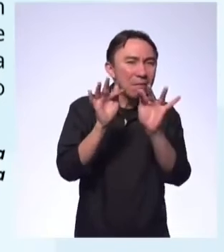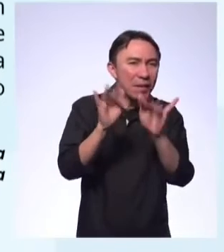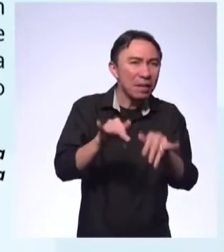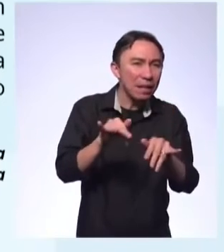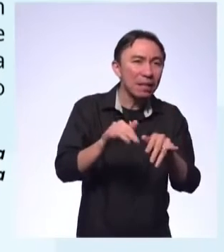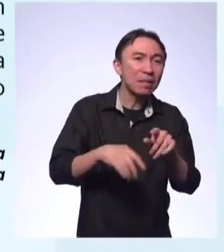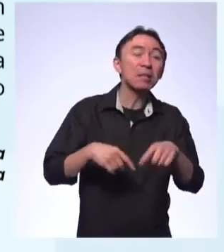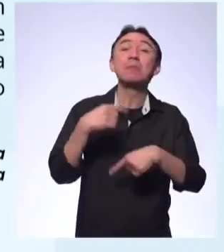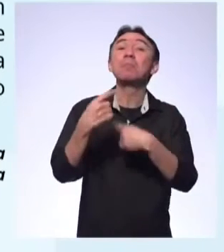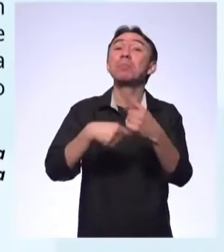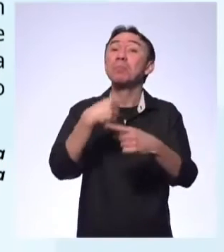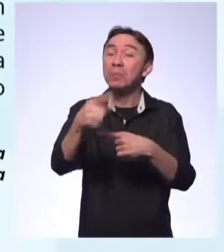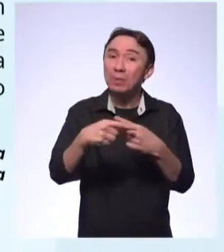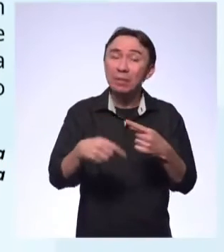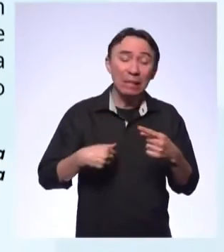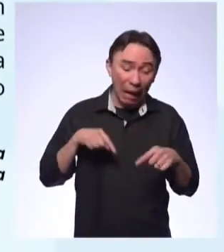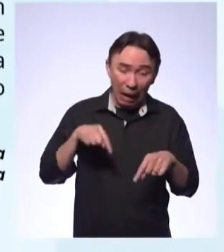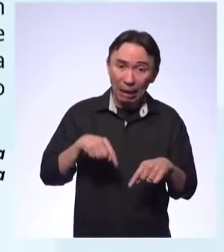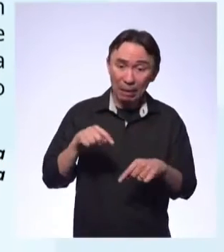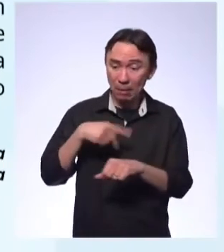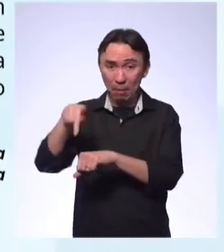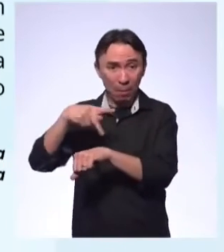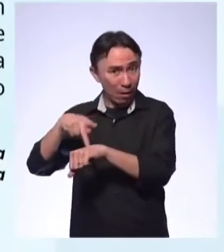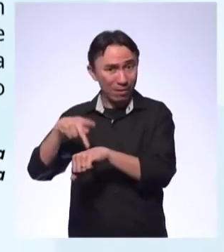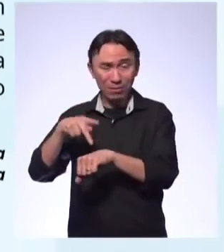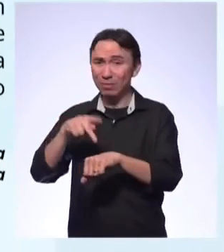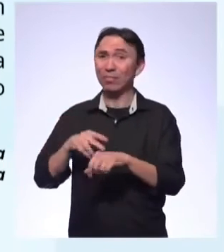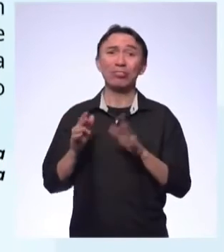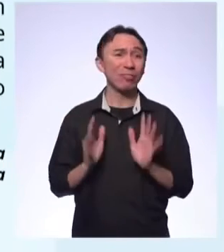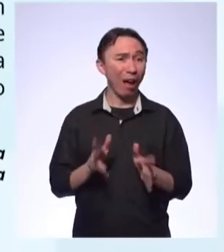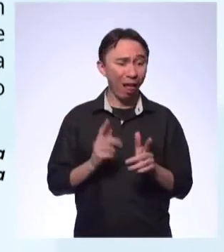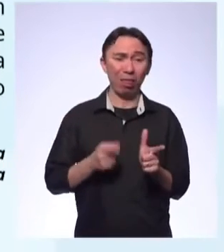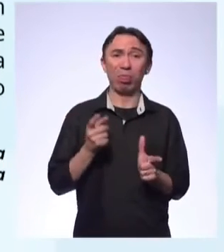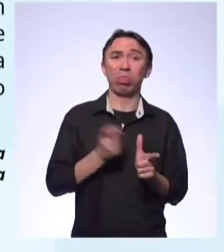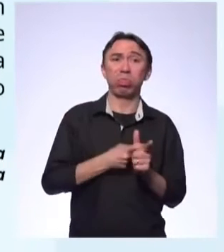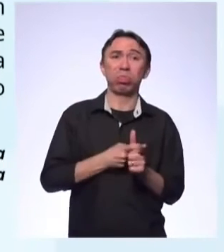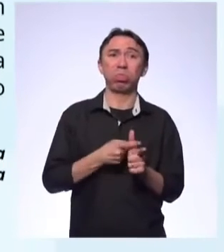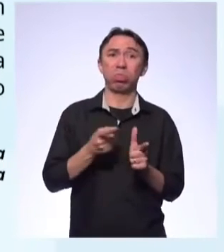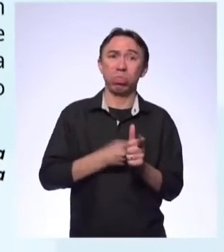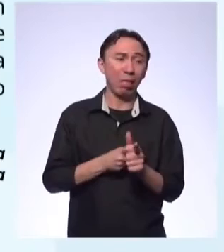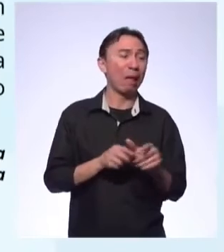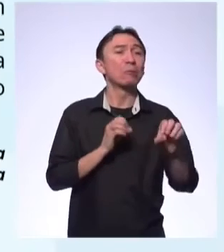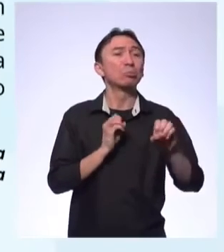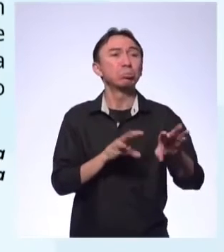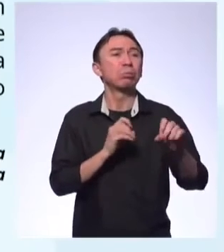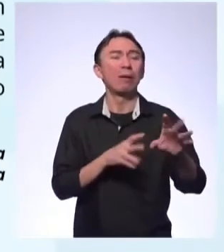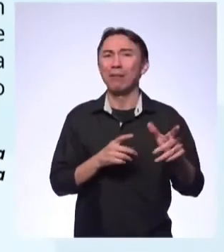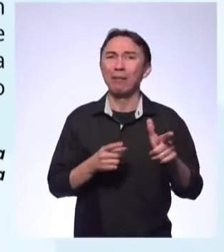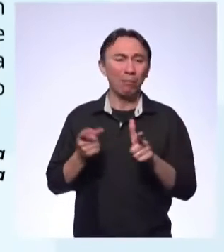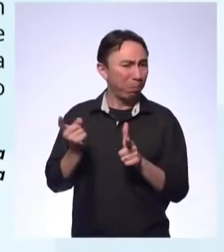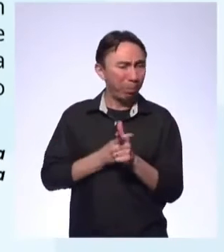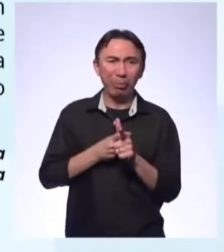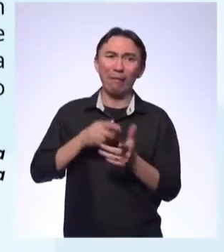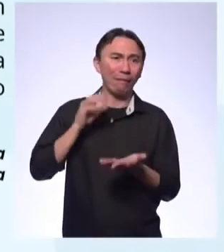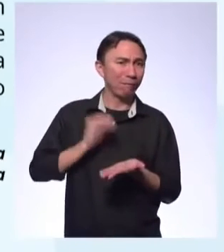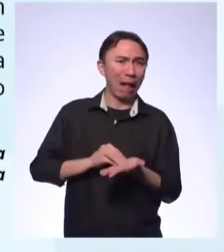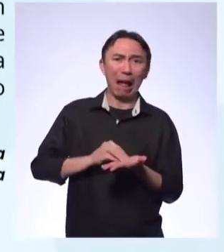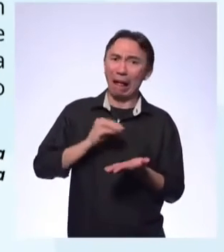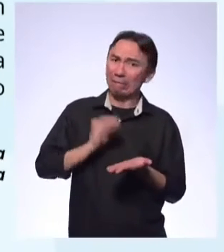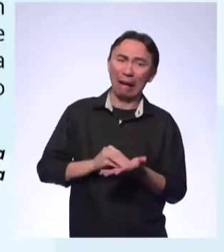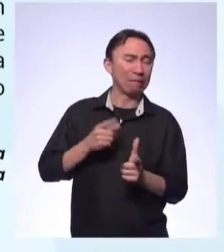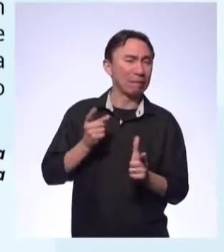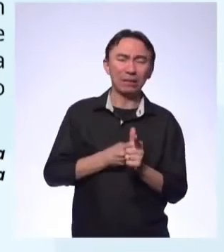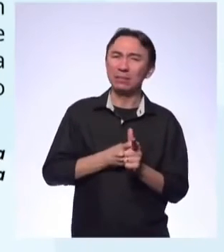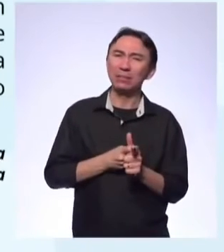tornará impagável para esse país que já há muito está em débito. Há muito está em débito. Por quê? Porque esse